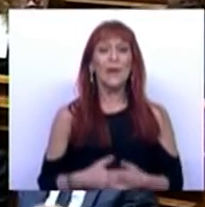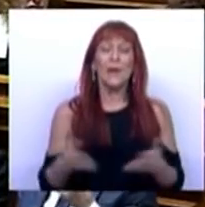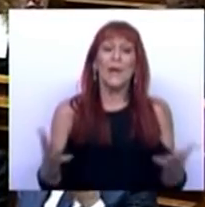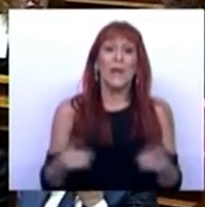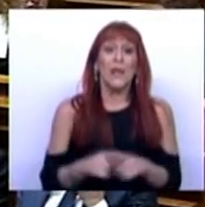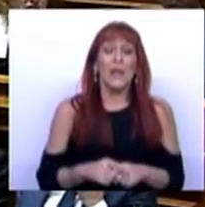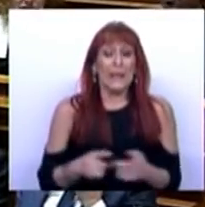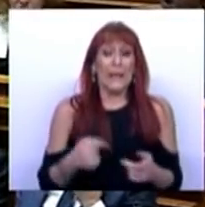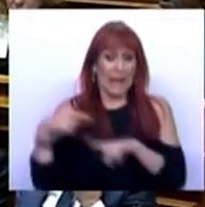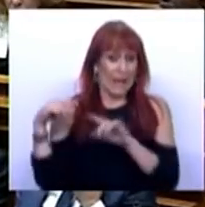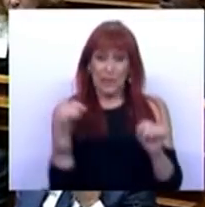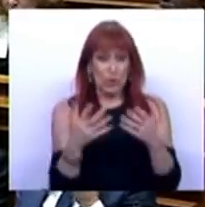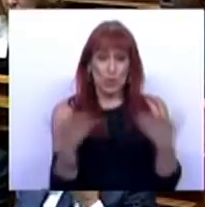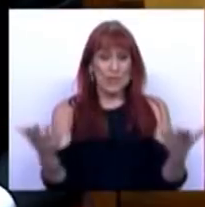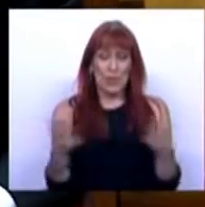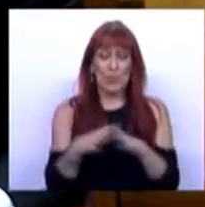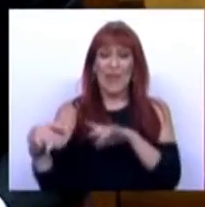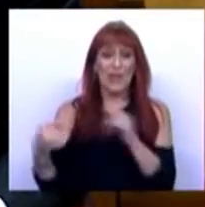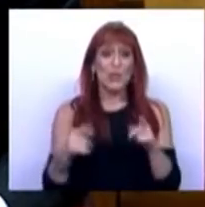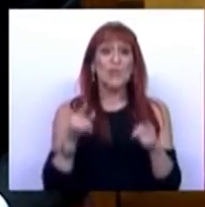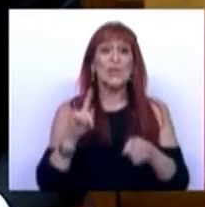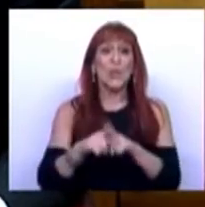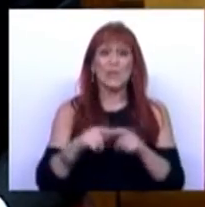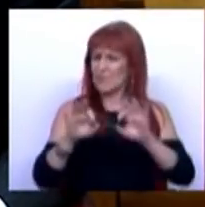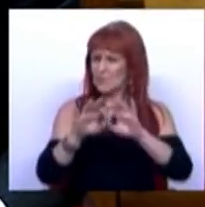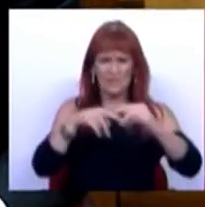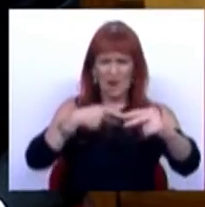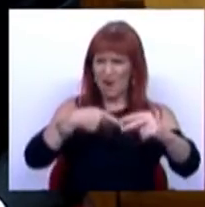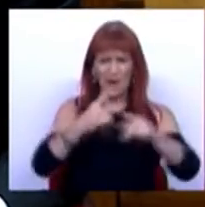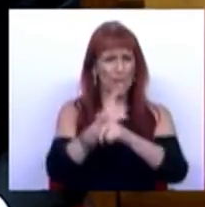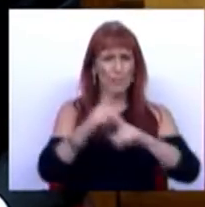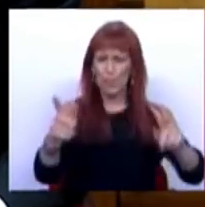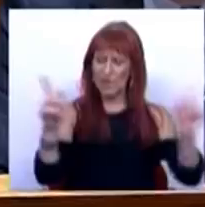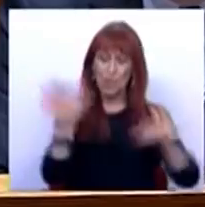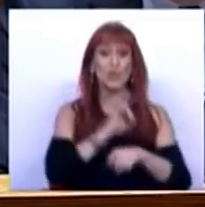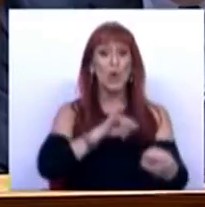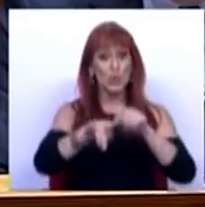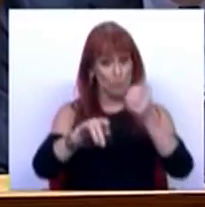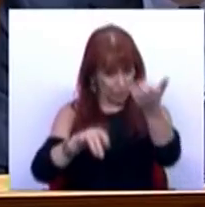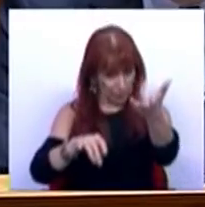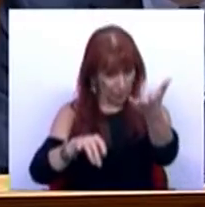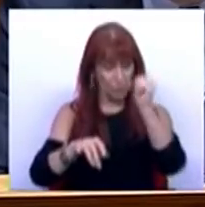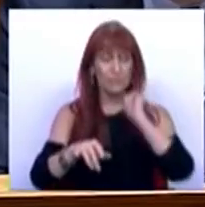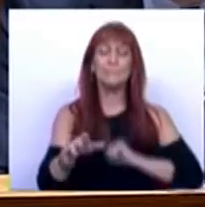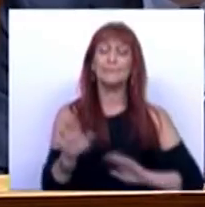Portanto, esta discussão é desigual, porque, de facto, o Sr. Deputado,